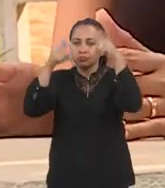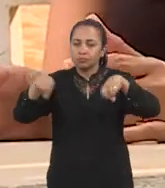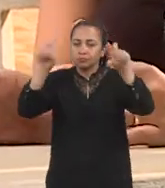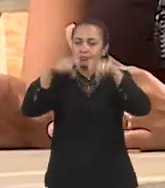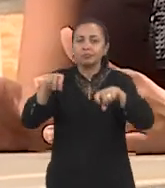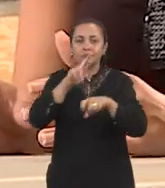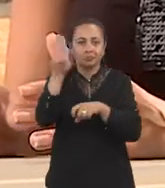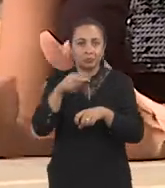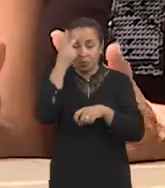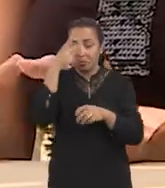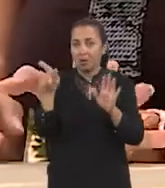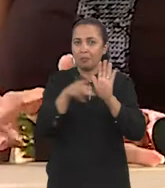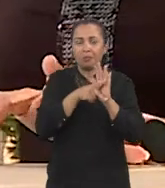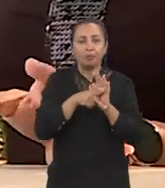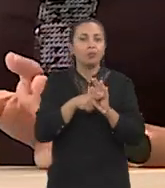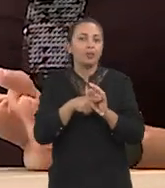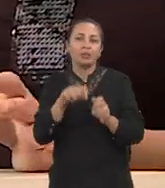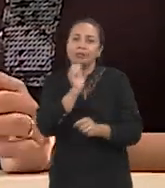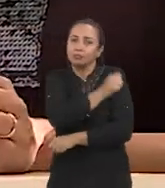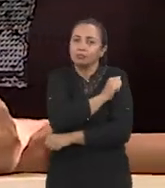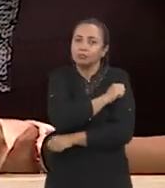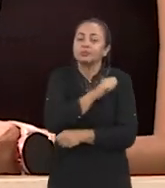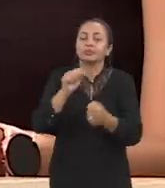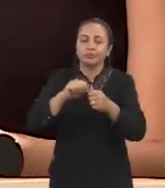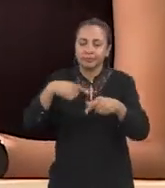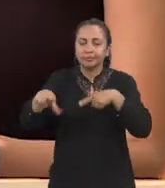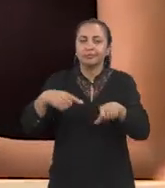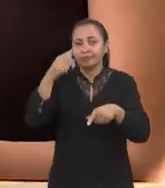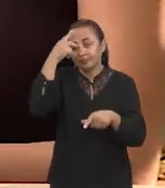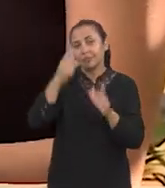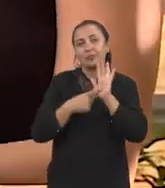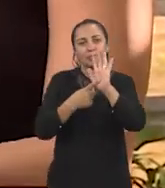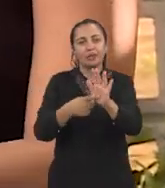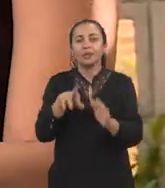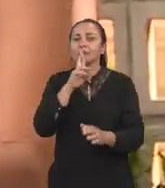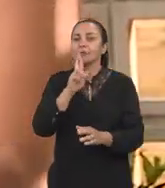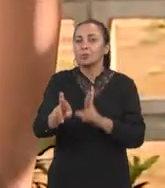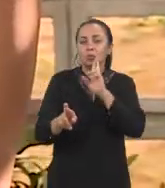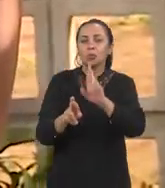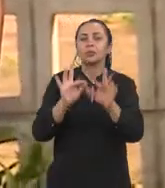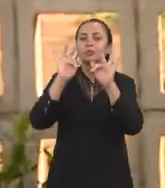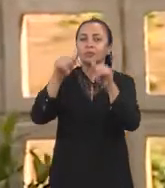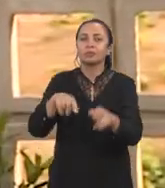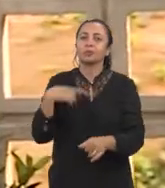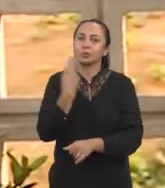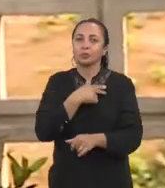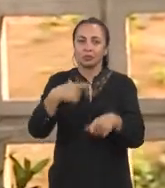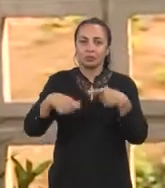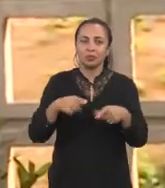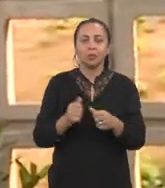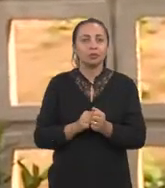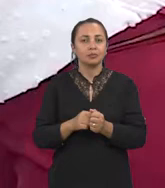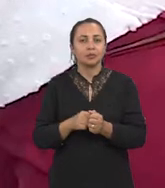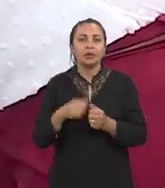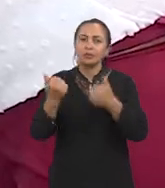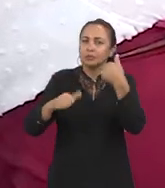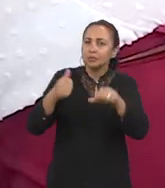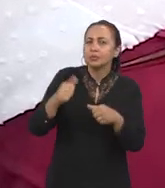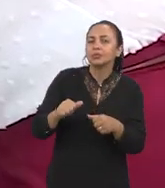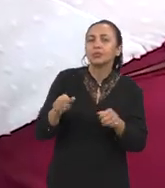alunos fazerem trabalhos para apresentar os resultados do nosso trabalho, né? Tanto na questão da avaliação,